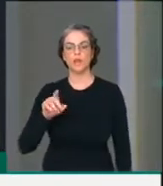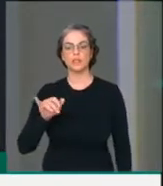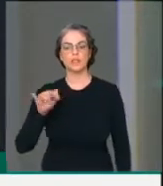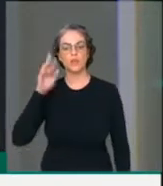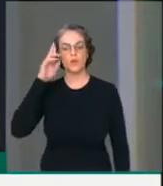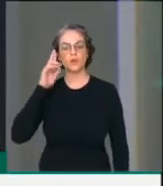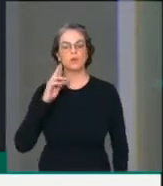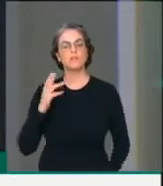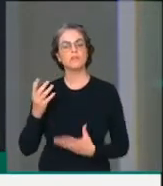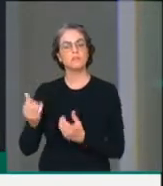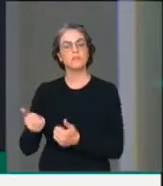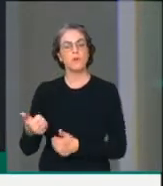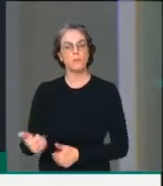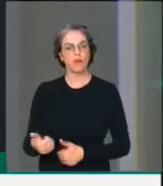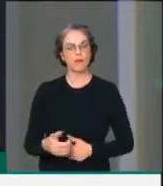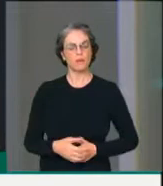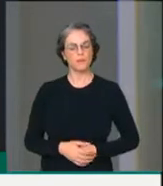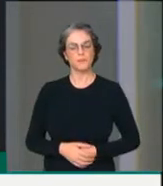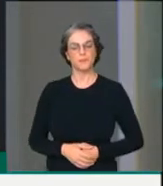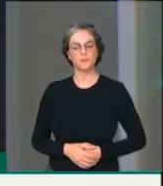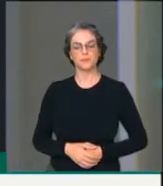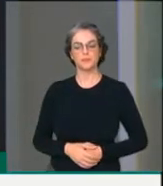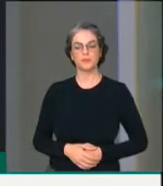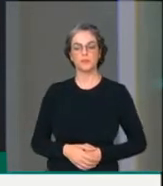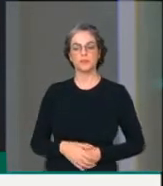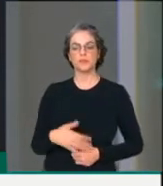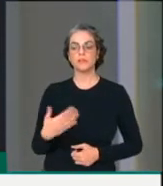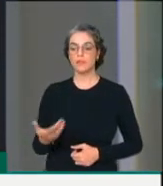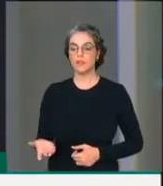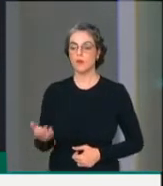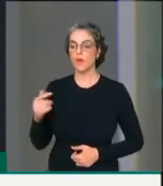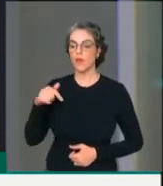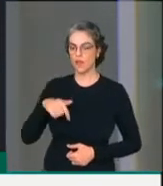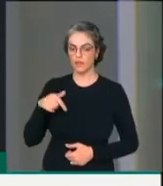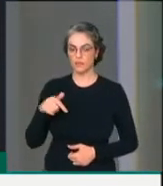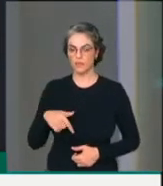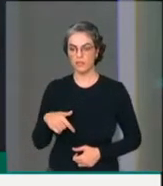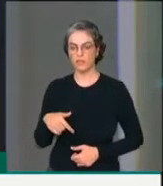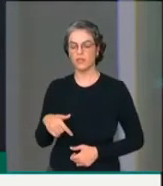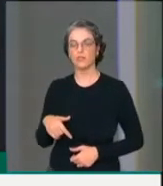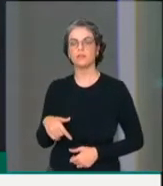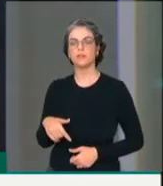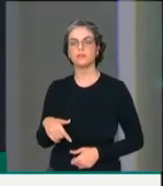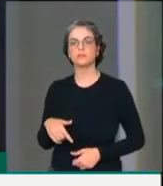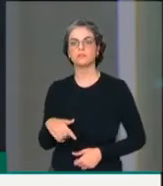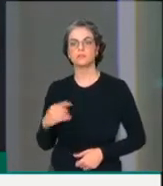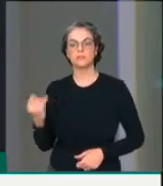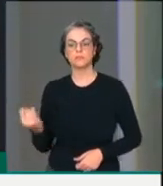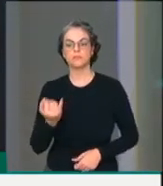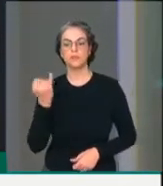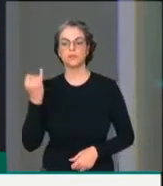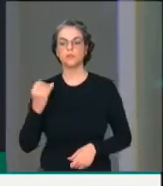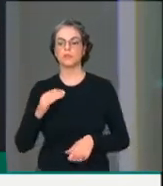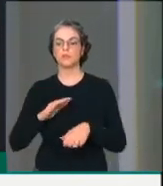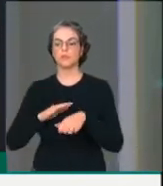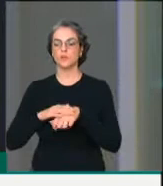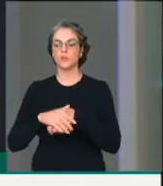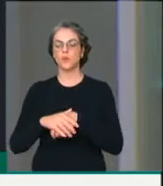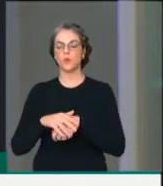muito bem. Então, aqui, na noite histórica de hoje,